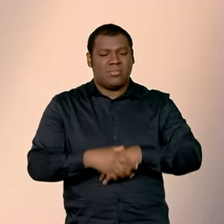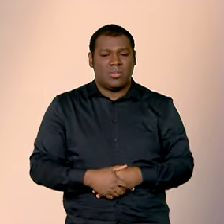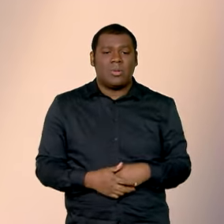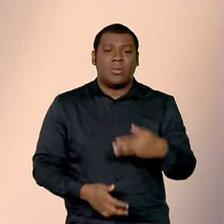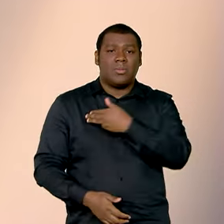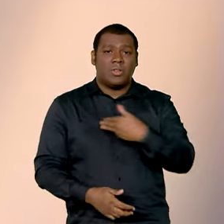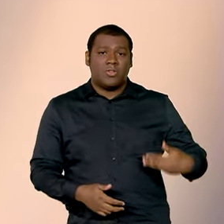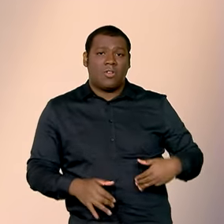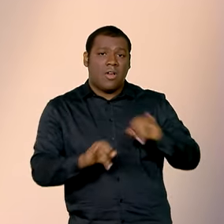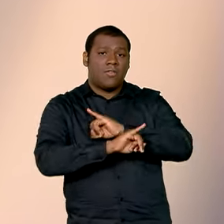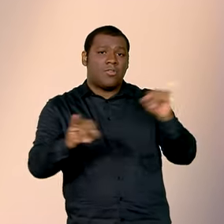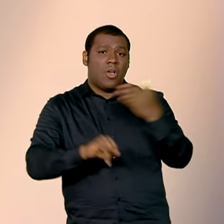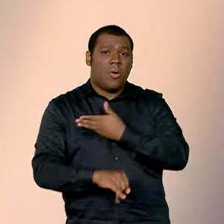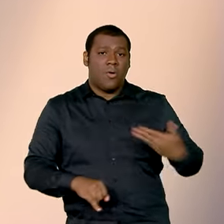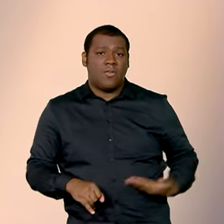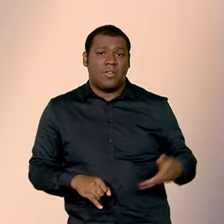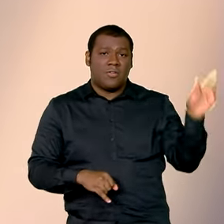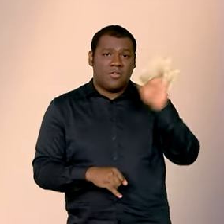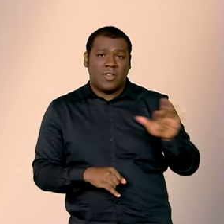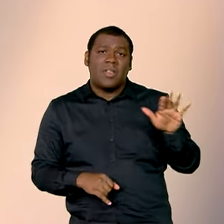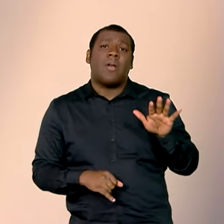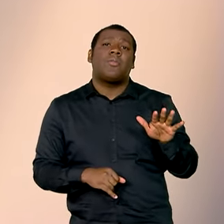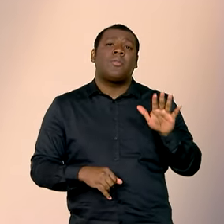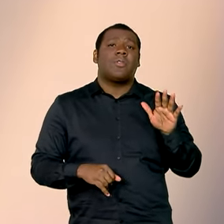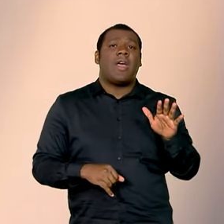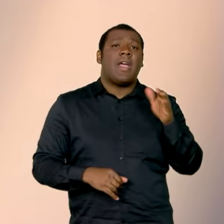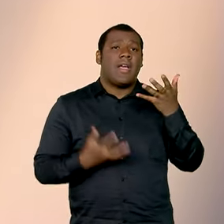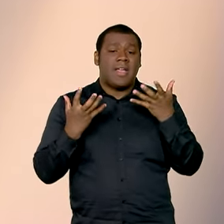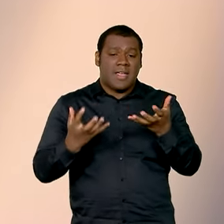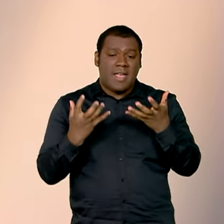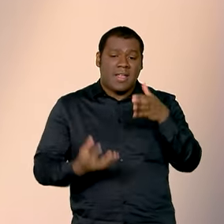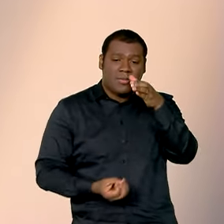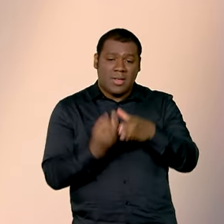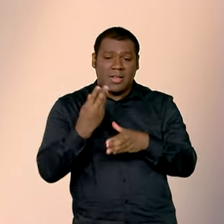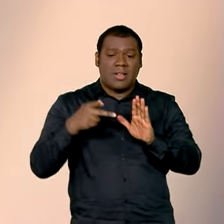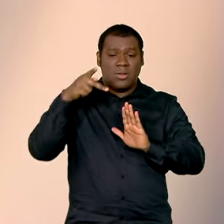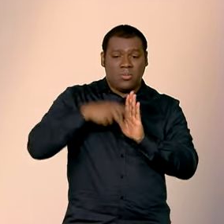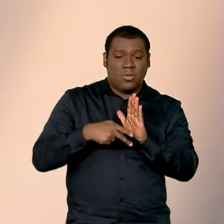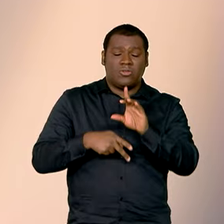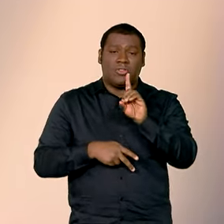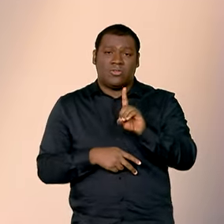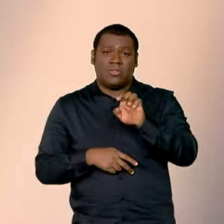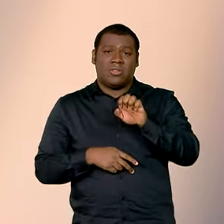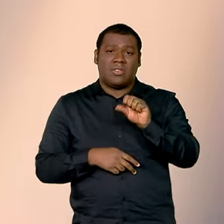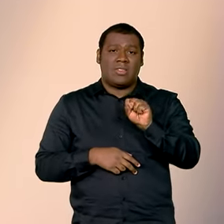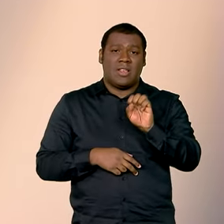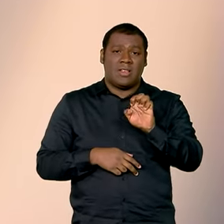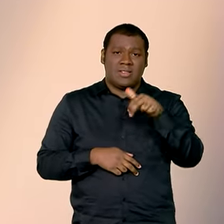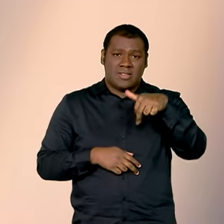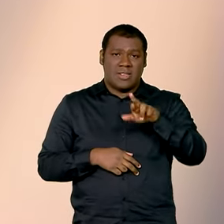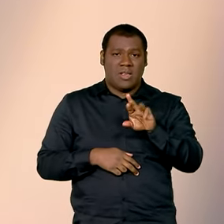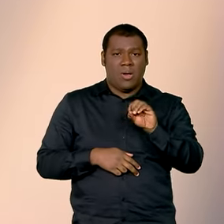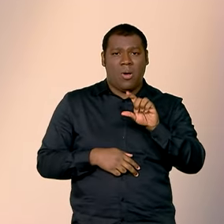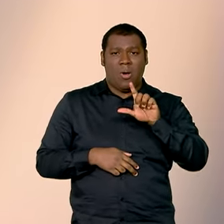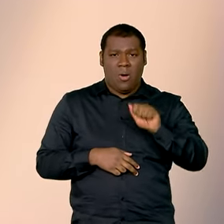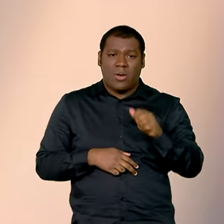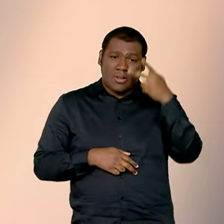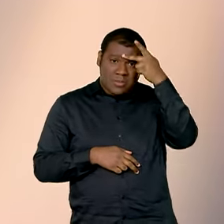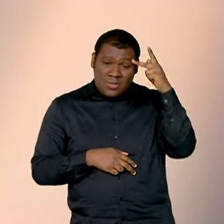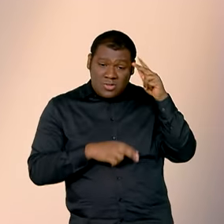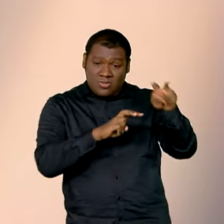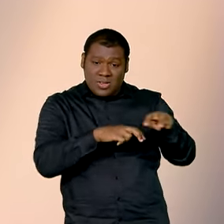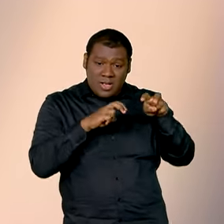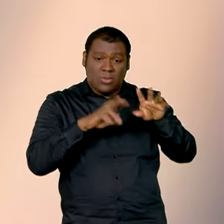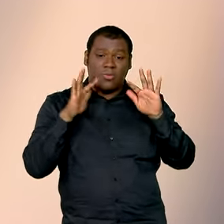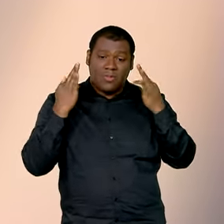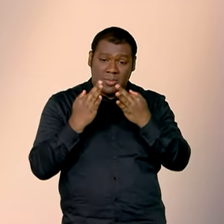governo federal pretende lançar um desenrola para atender agricultores familiares que em muitos casos não conseguem acessar